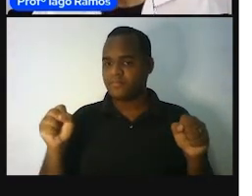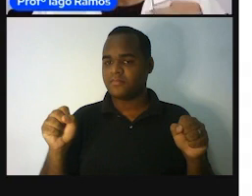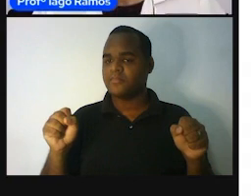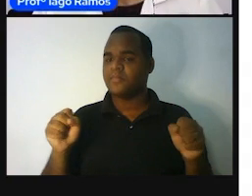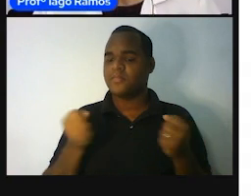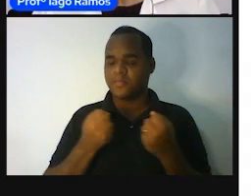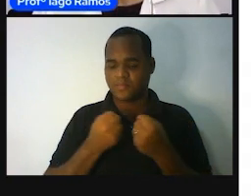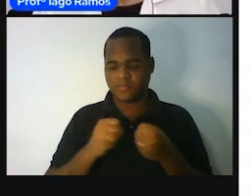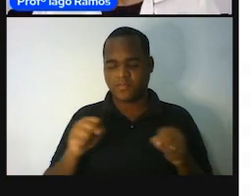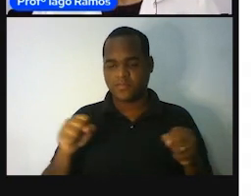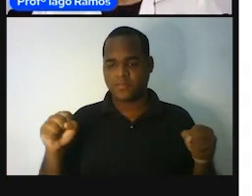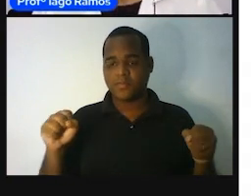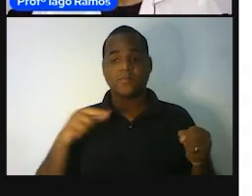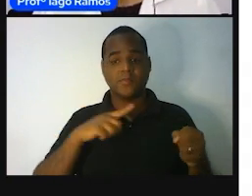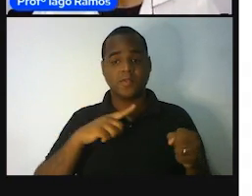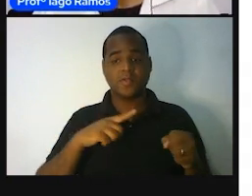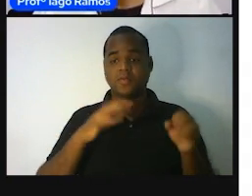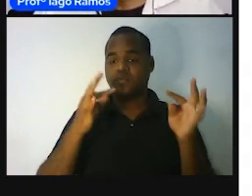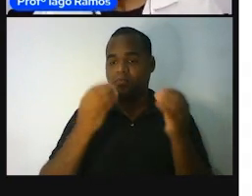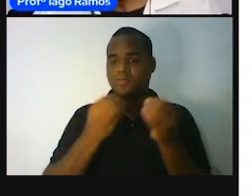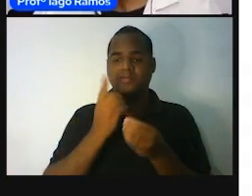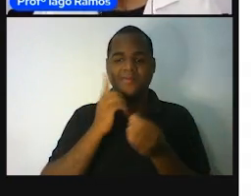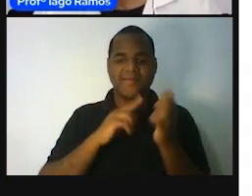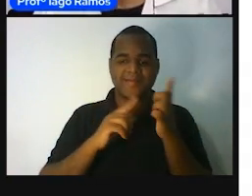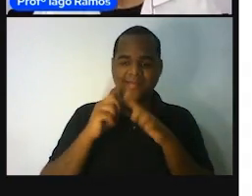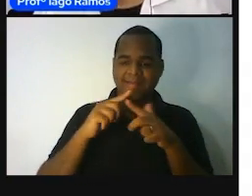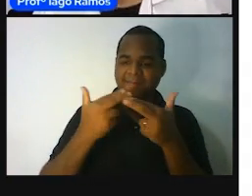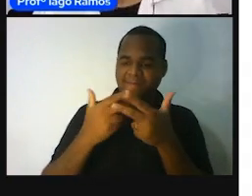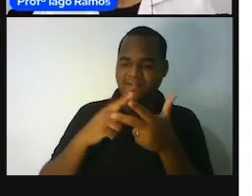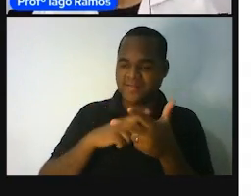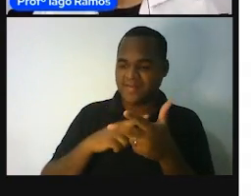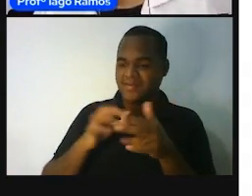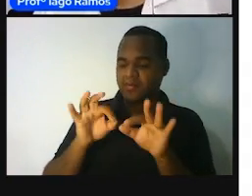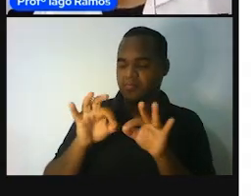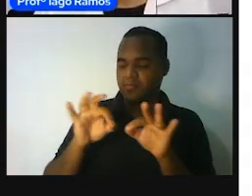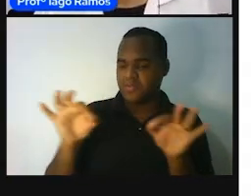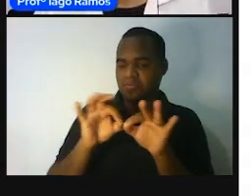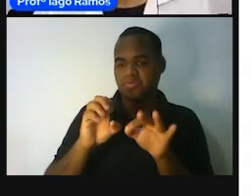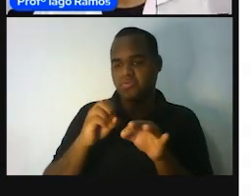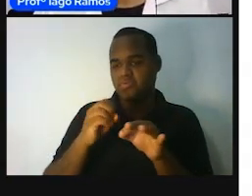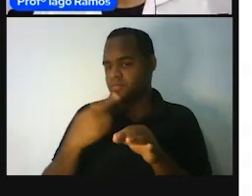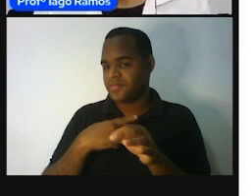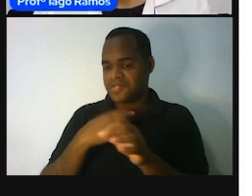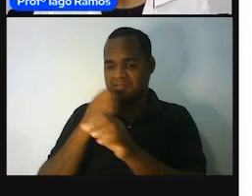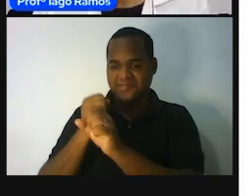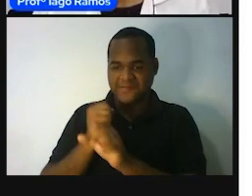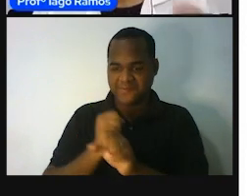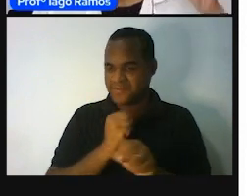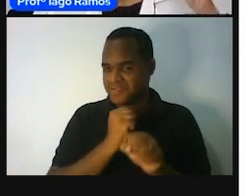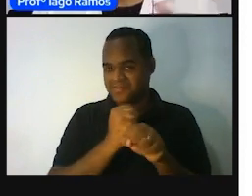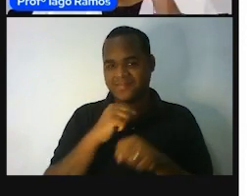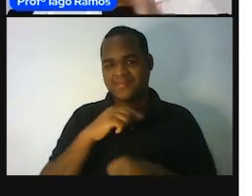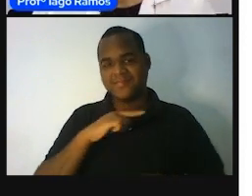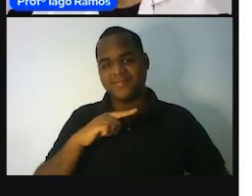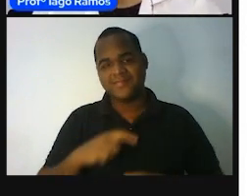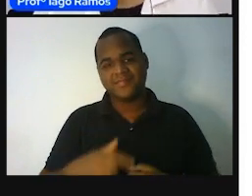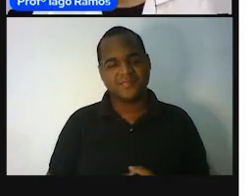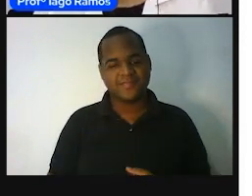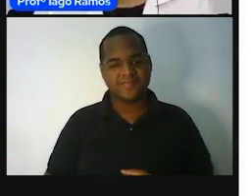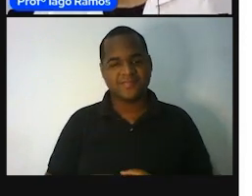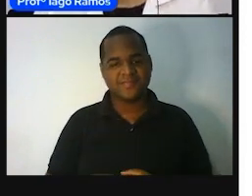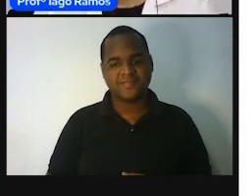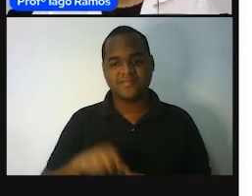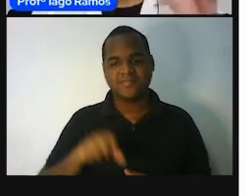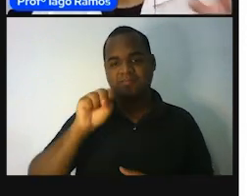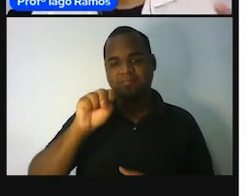é tudo a cada vez que você consegue medir ou dizer uma quantidade. Tá? Então, o sistema nacional